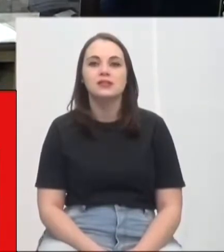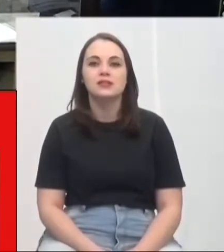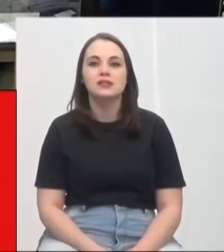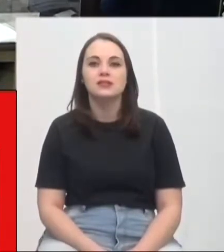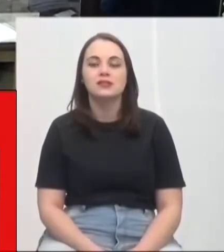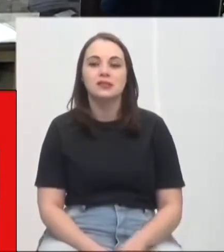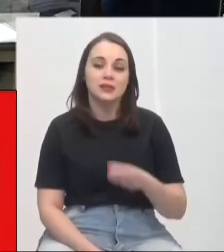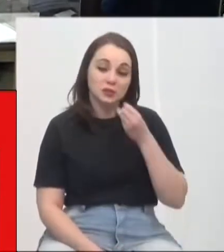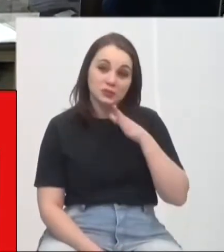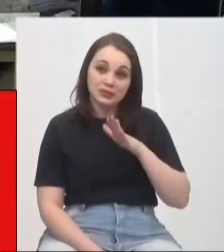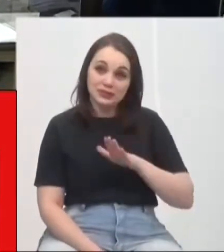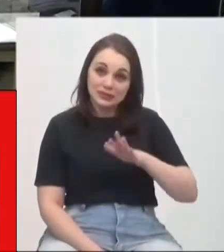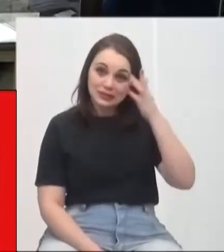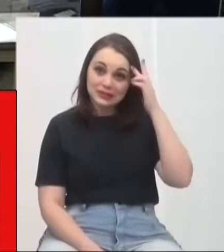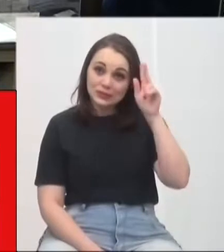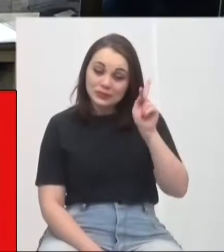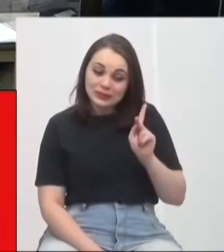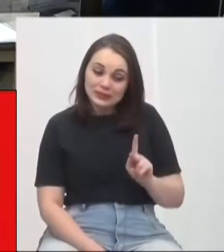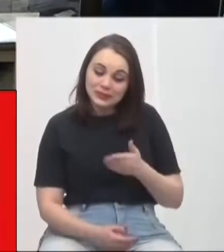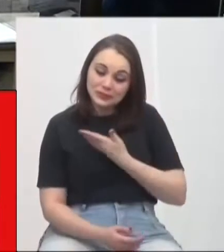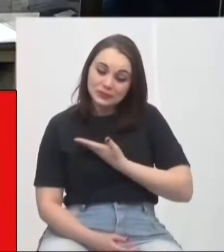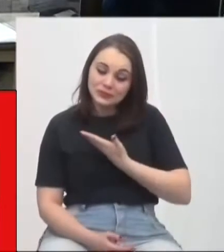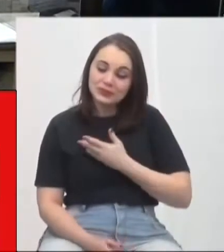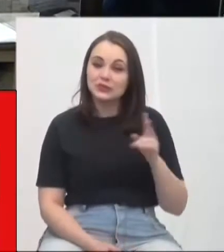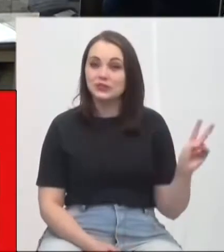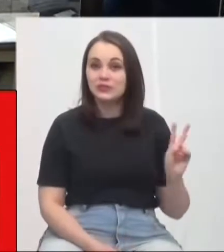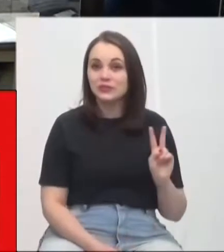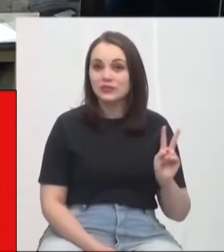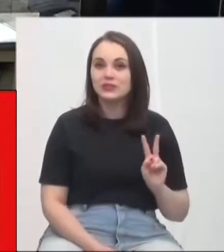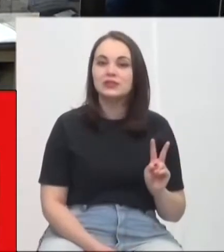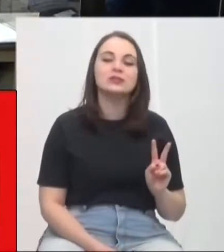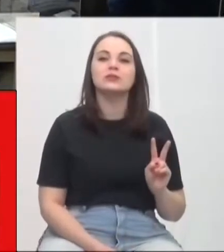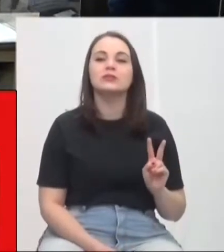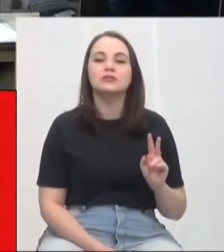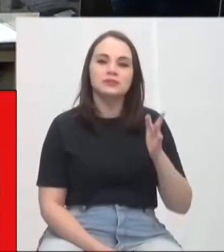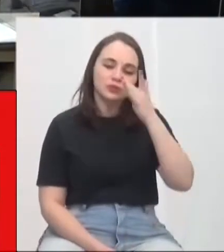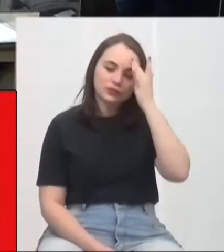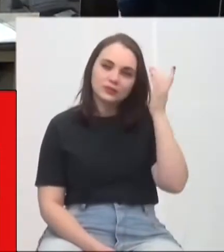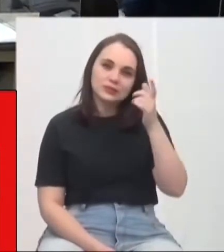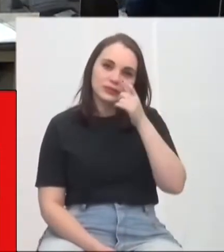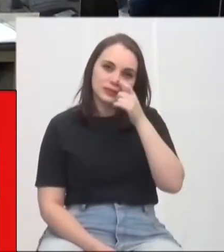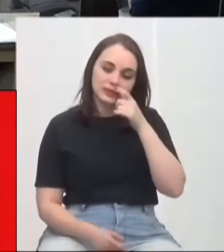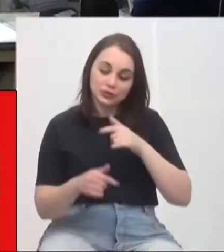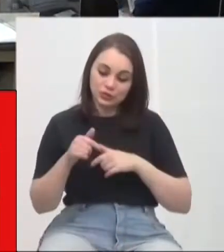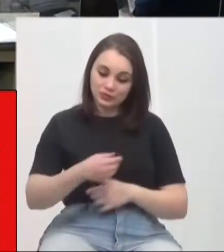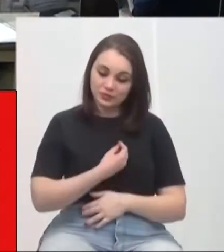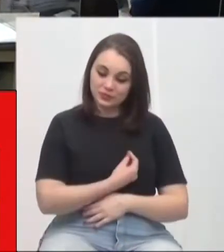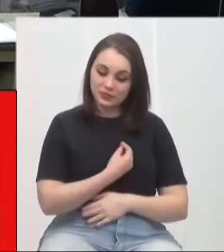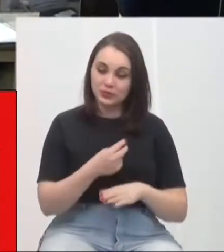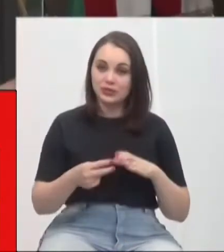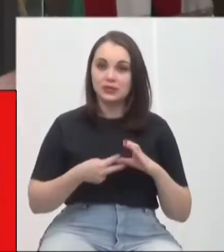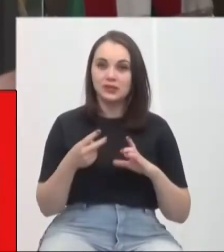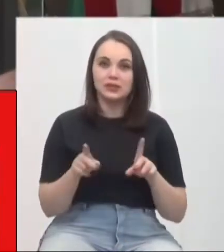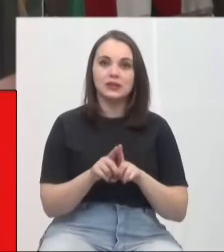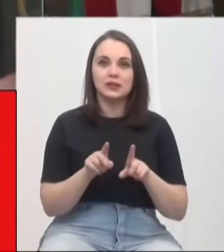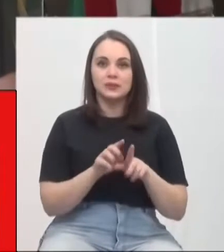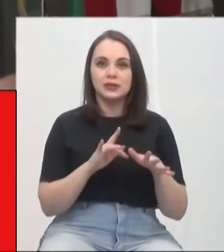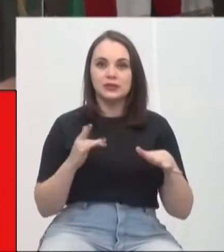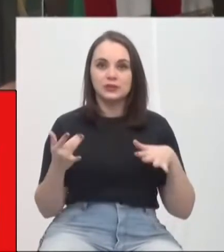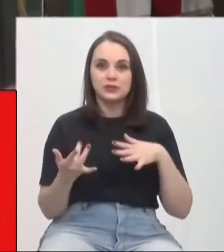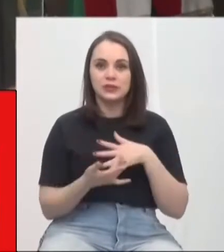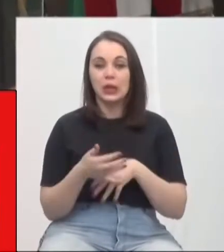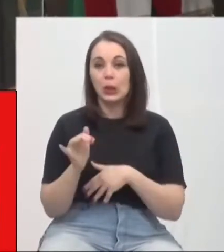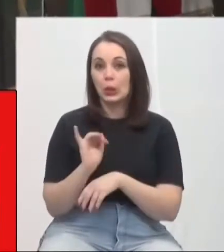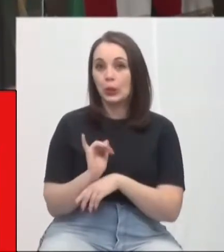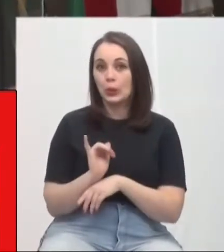Boa tarde, senhor presidente, nobres colegas, vereadores, vereadoras, público que nos assiste aqui no plenário e também no nosso canal da Câmara no